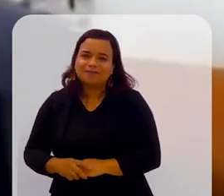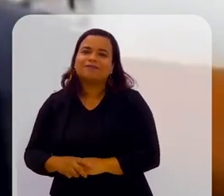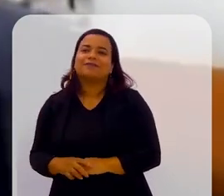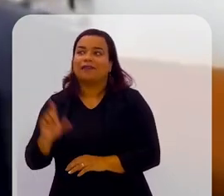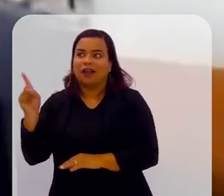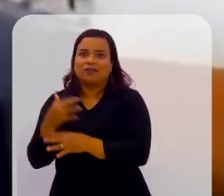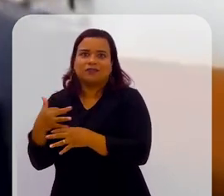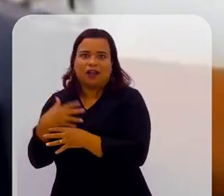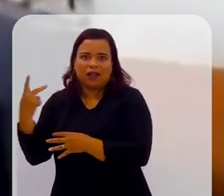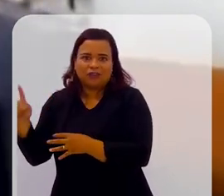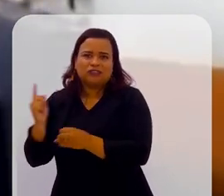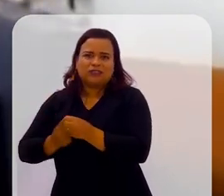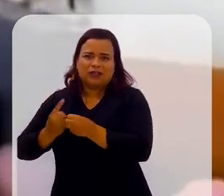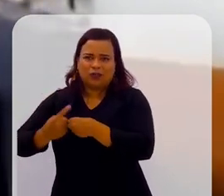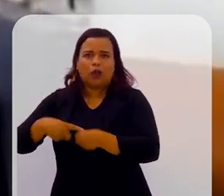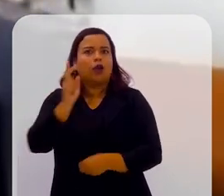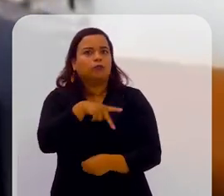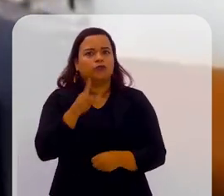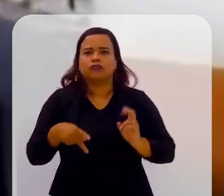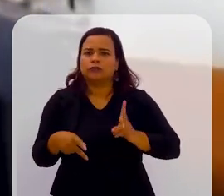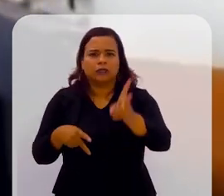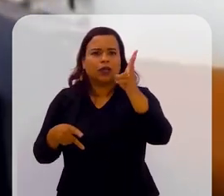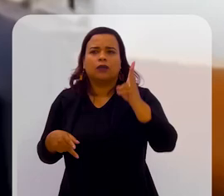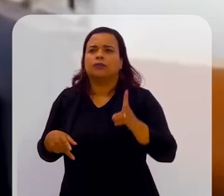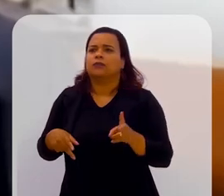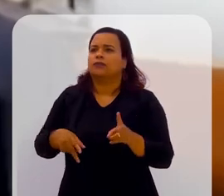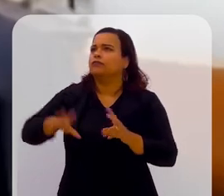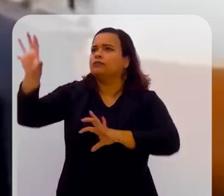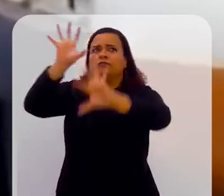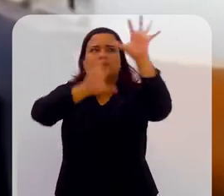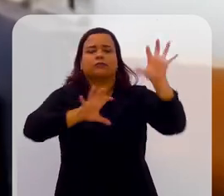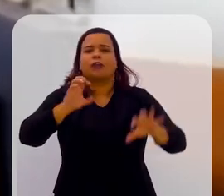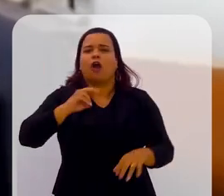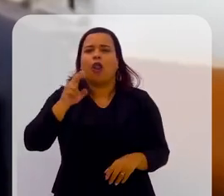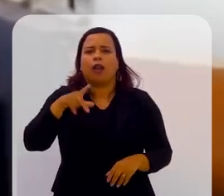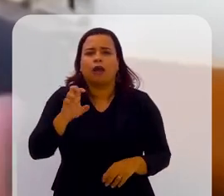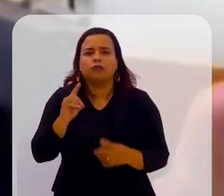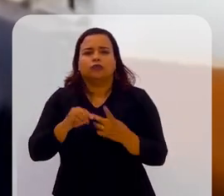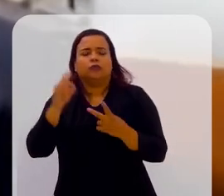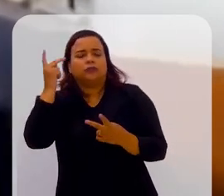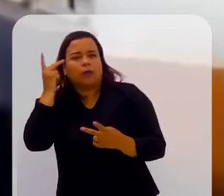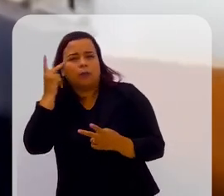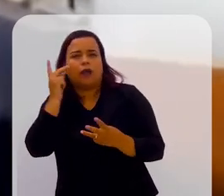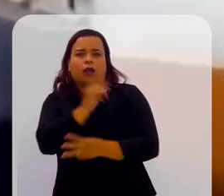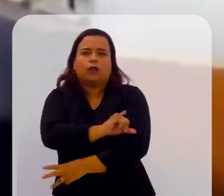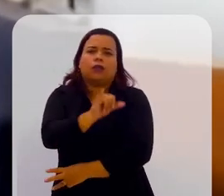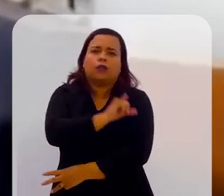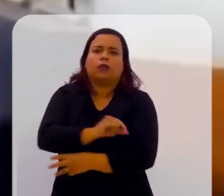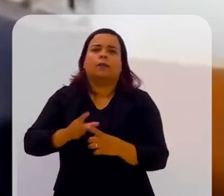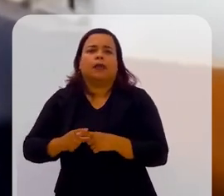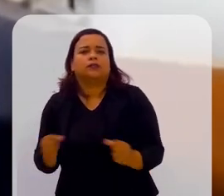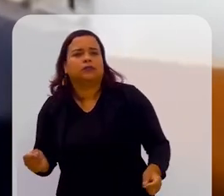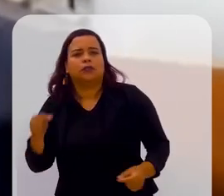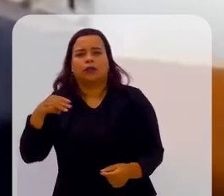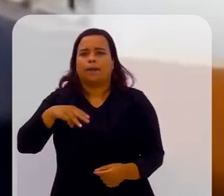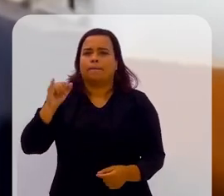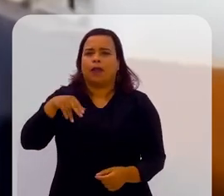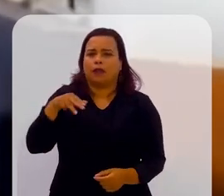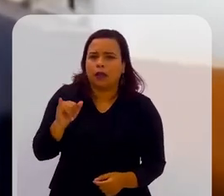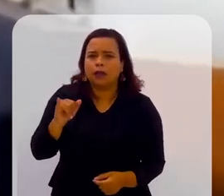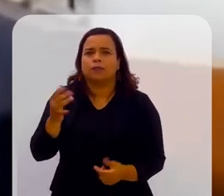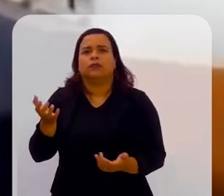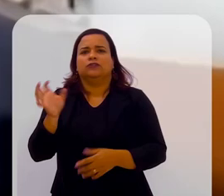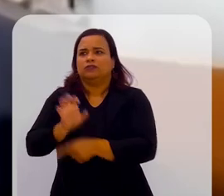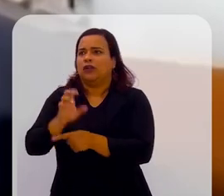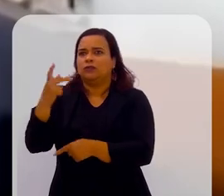lá da cidade dele, nossos professores estavam, sei lá, em Orlando, Miami, São Paulo, Rio de Janeiro, Brasília, não tinha nenhum professor